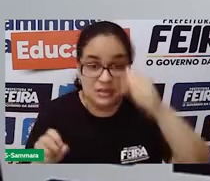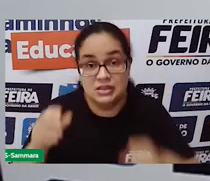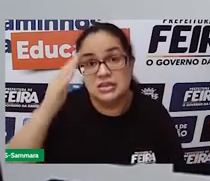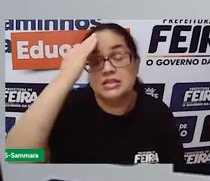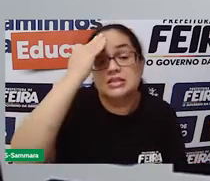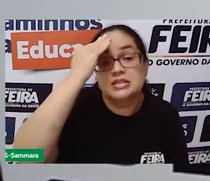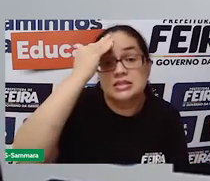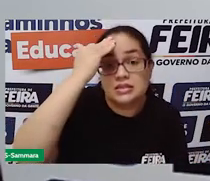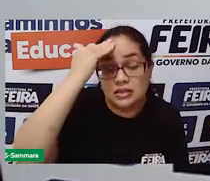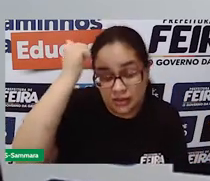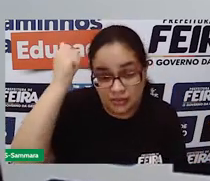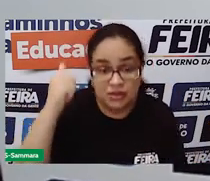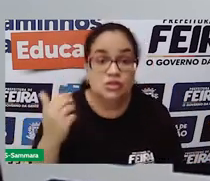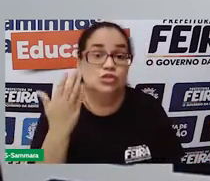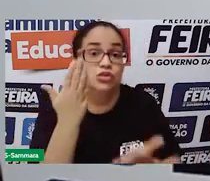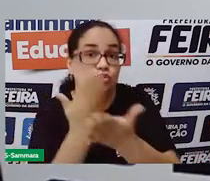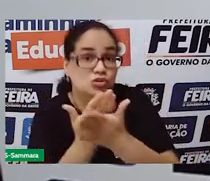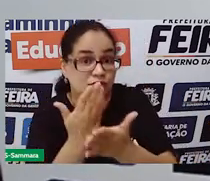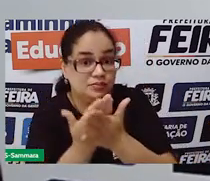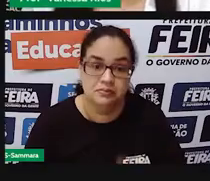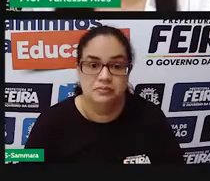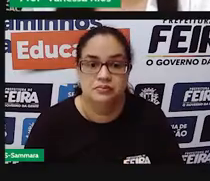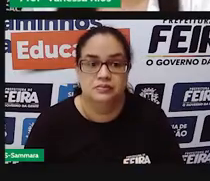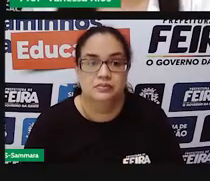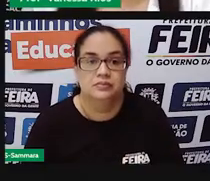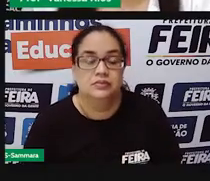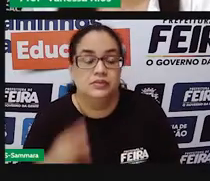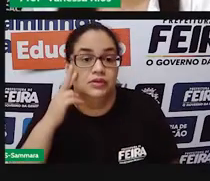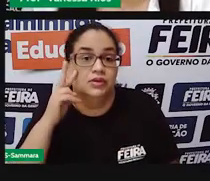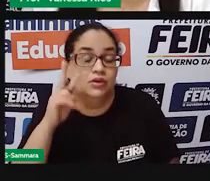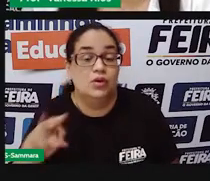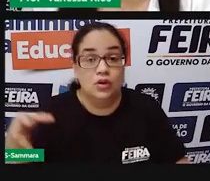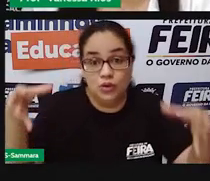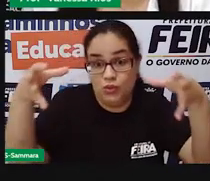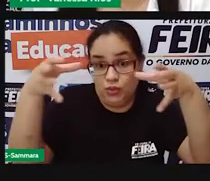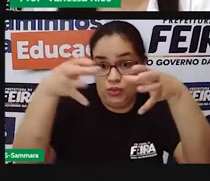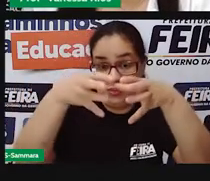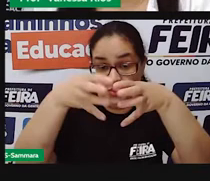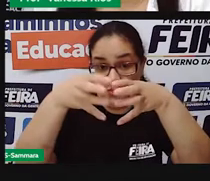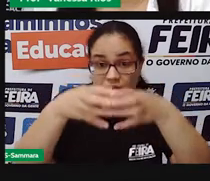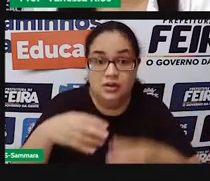sobre o que nós estudaremos hoje. Olha só, turma!